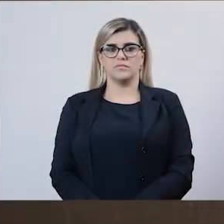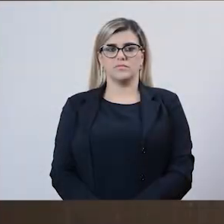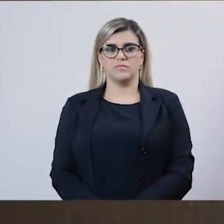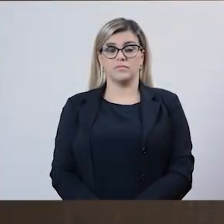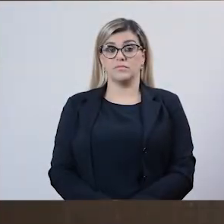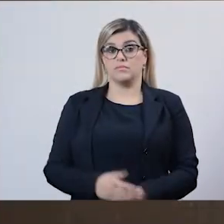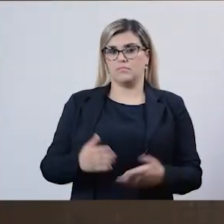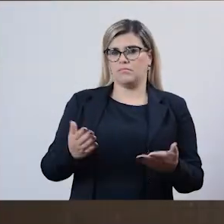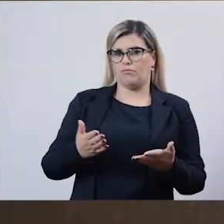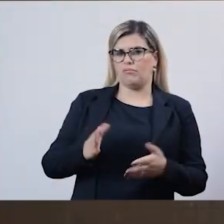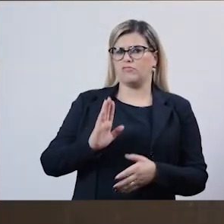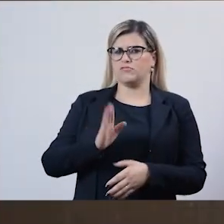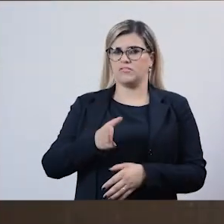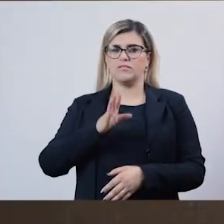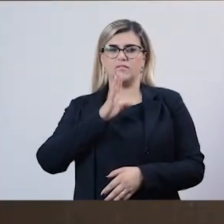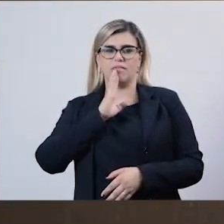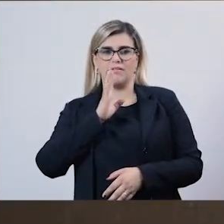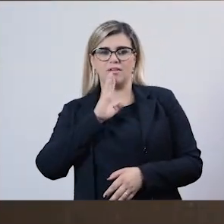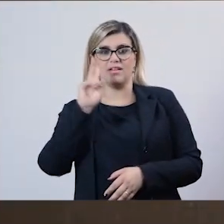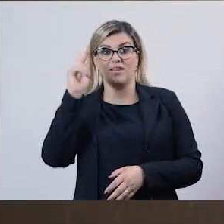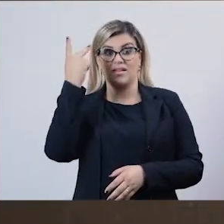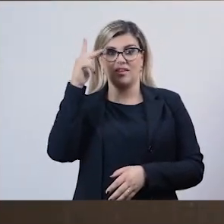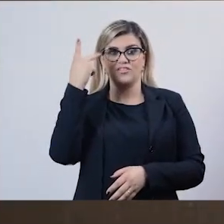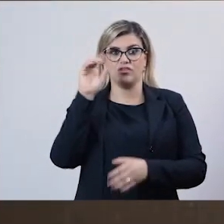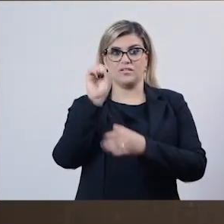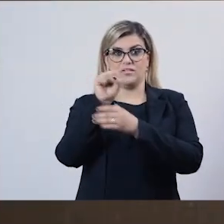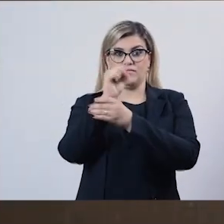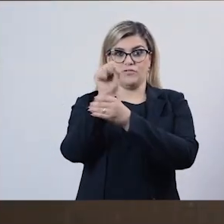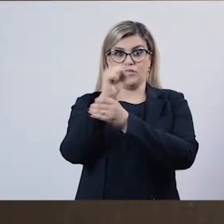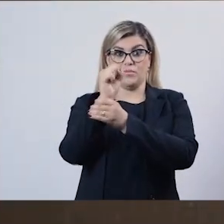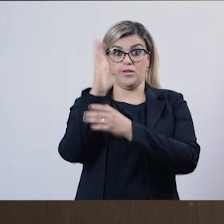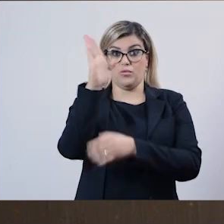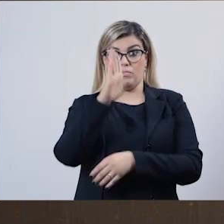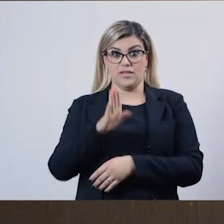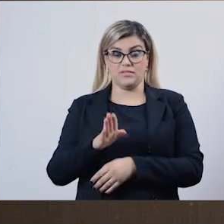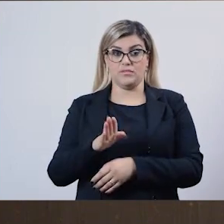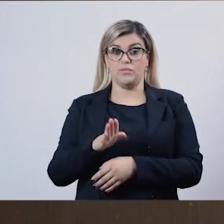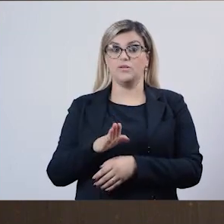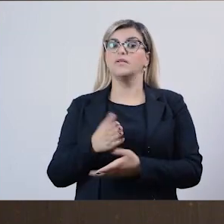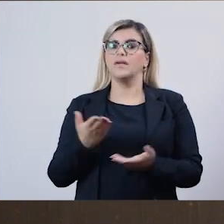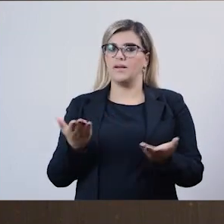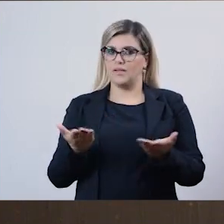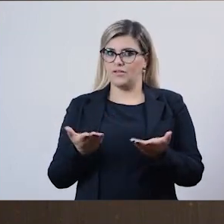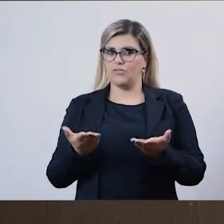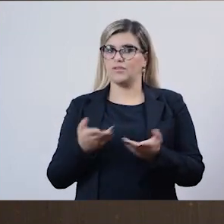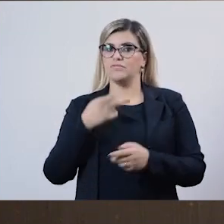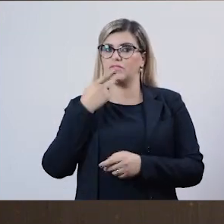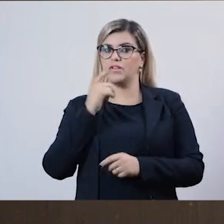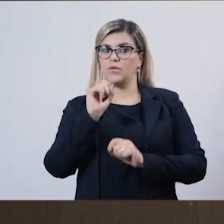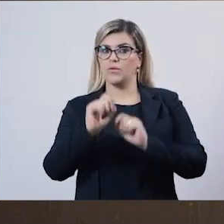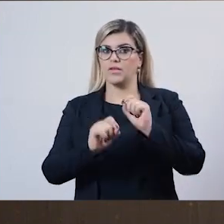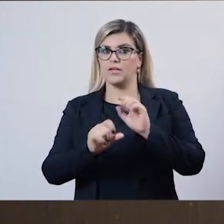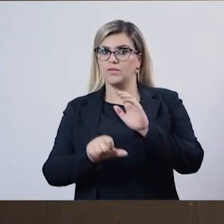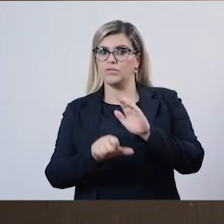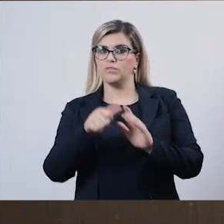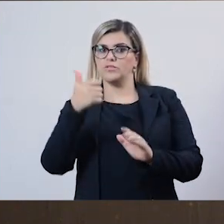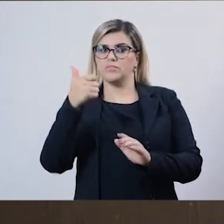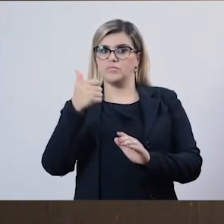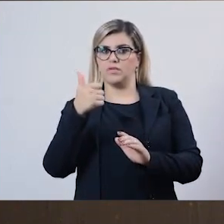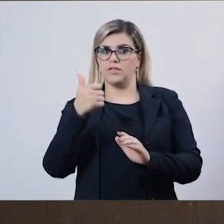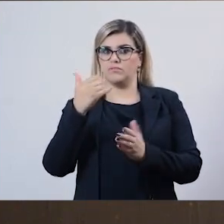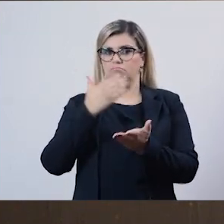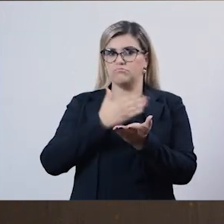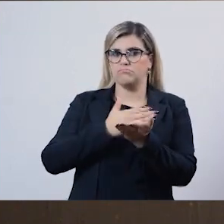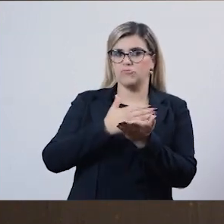Agora que conhecemos sobre a história da fisioterapia no Brasil, vamos abordar, neste episódio, os primeiros passos da